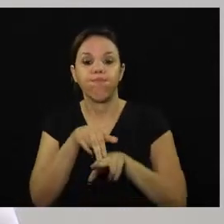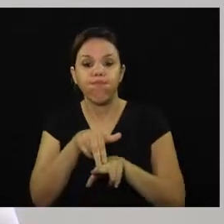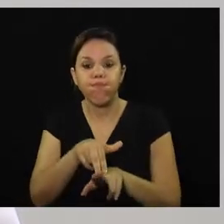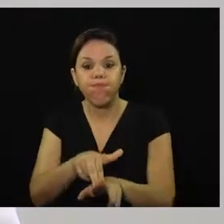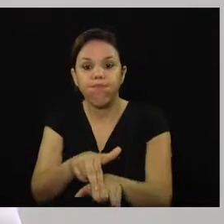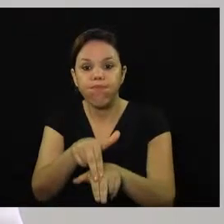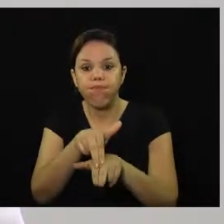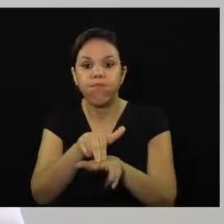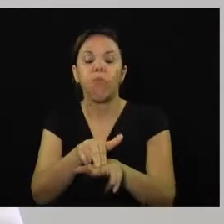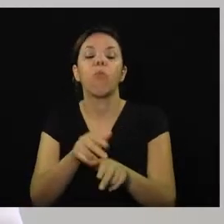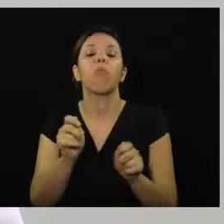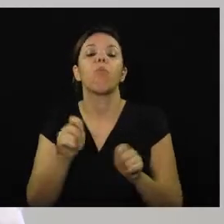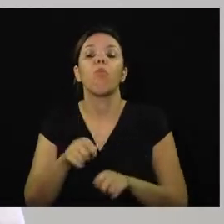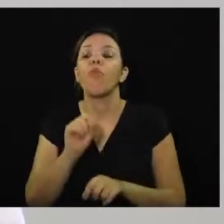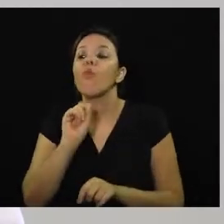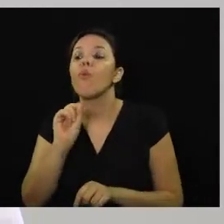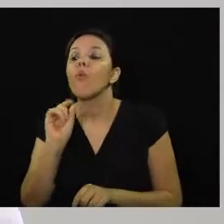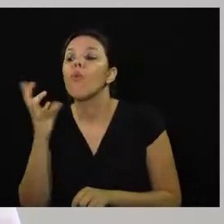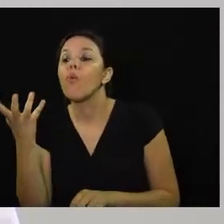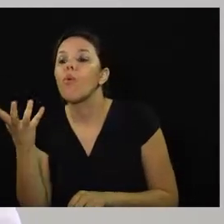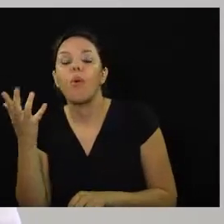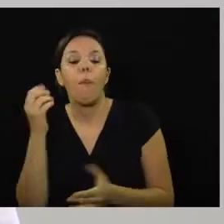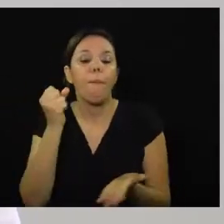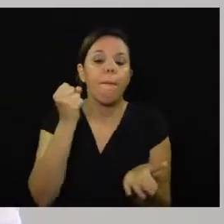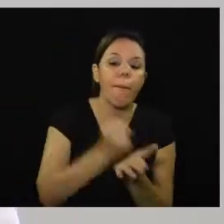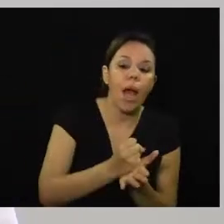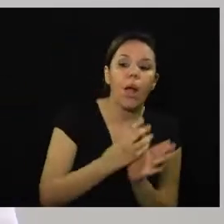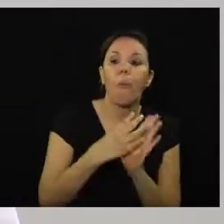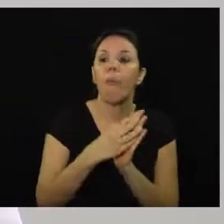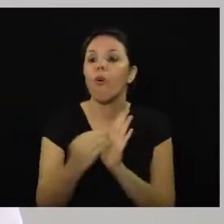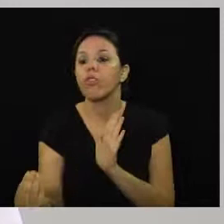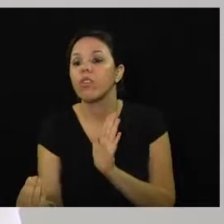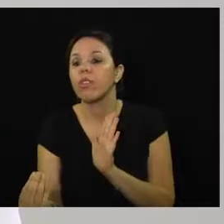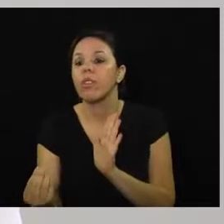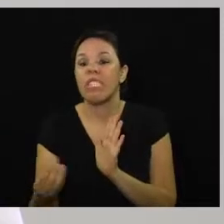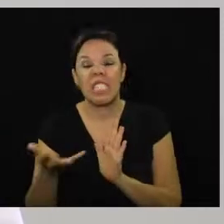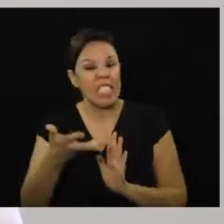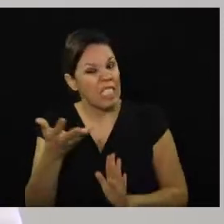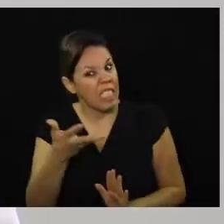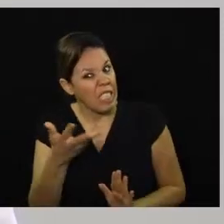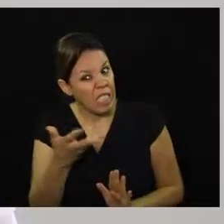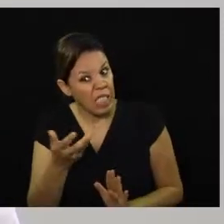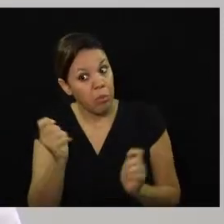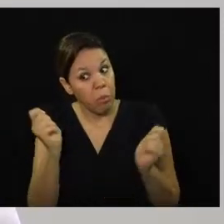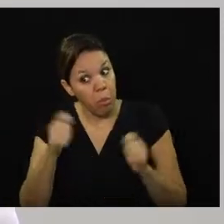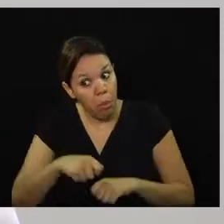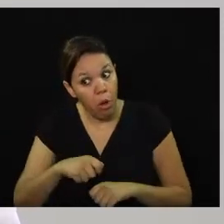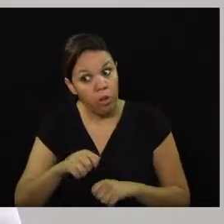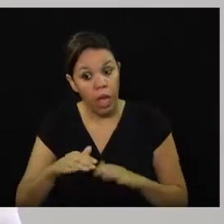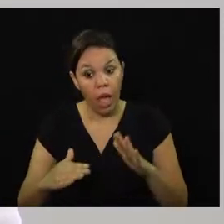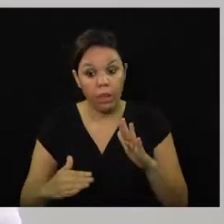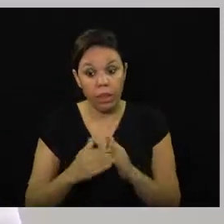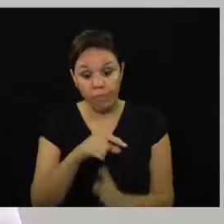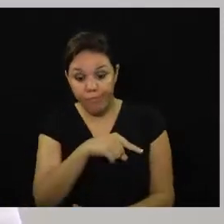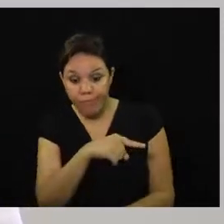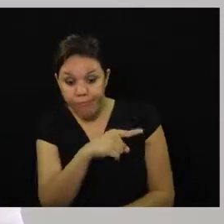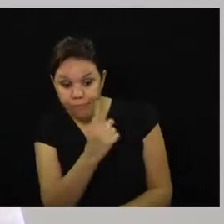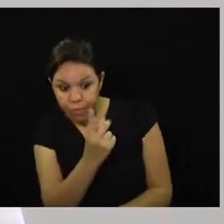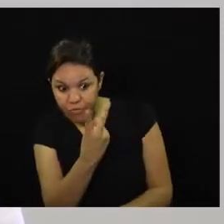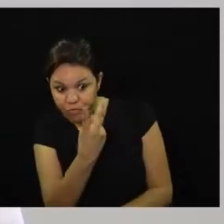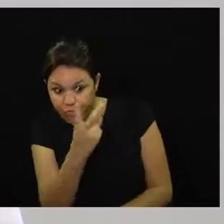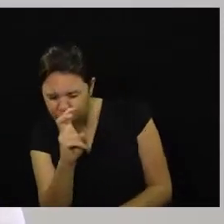dizem que dependendo da marca ou do modelo tem uma velocidade que pode chegar até a 20,